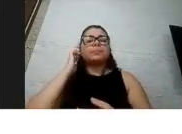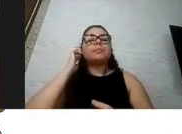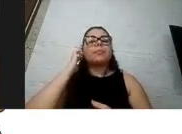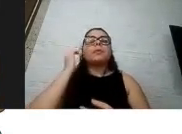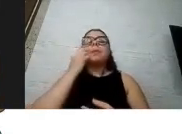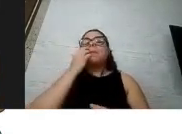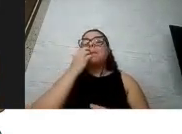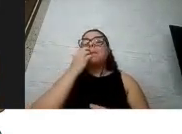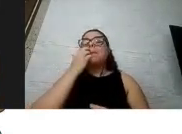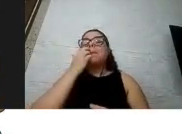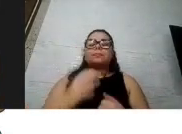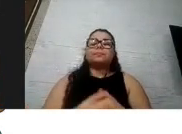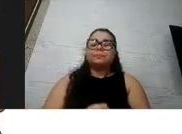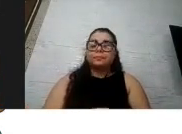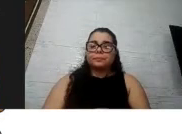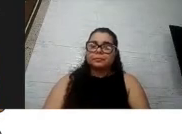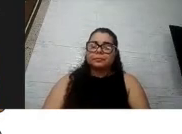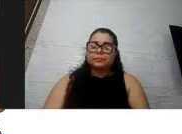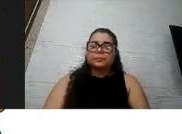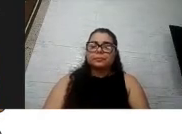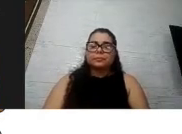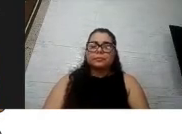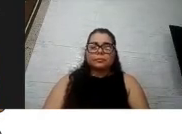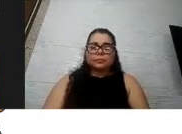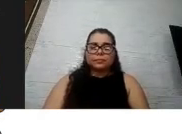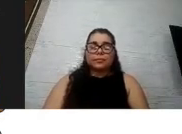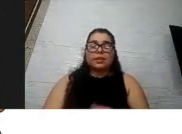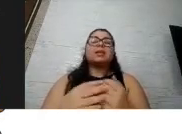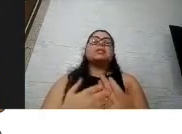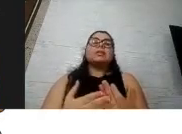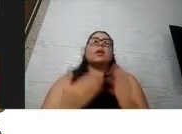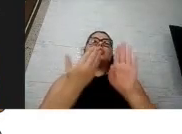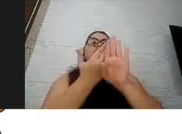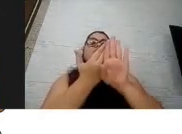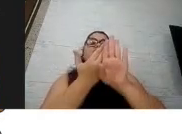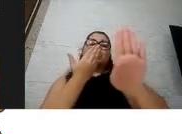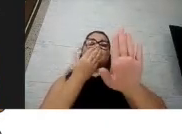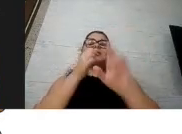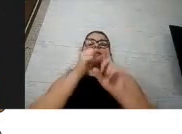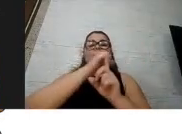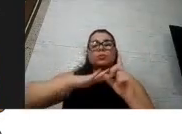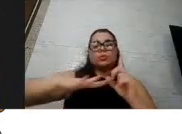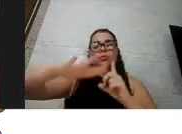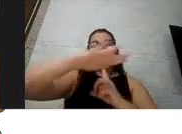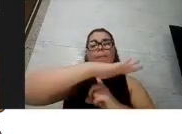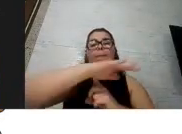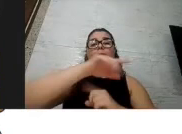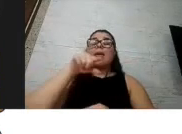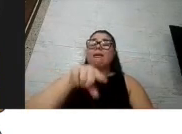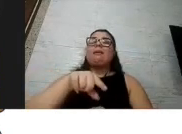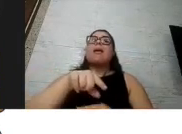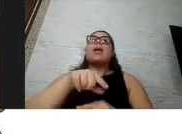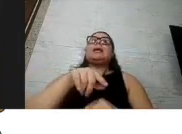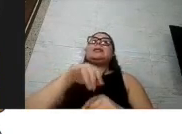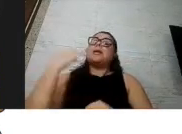que é o uso de máscara. Distanciamento social, né, então, outra medida de proteção